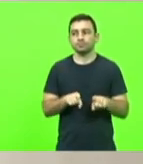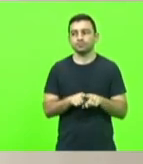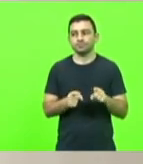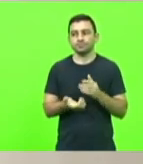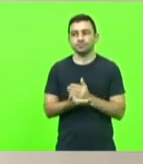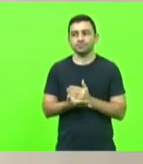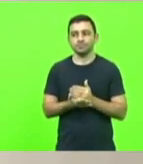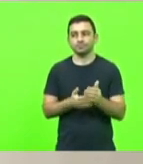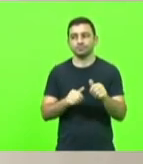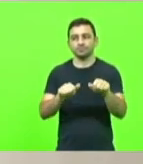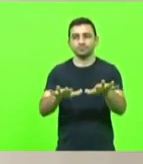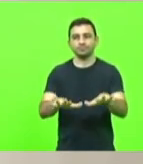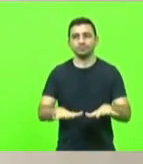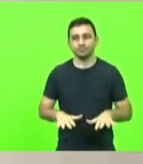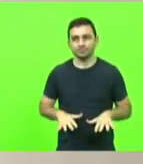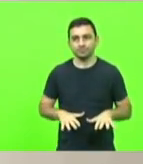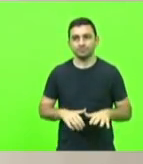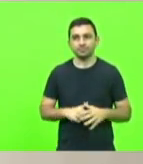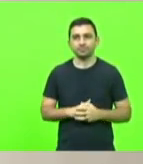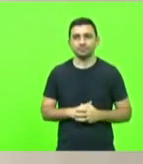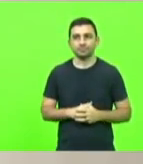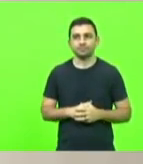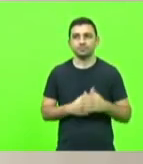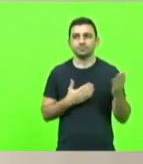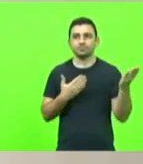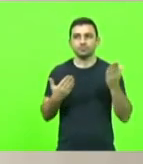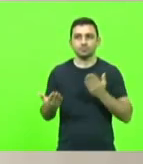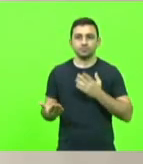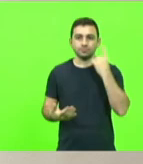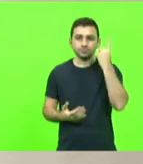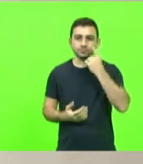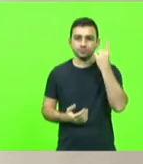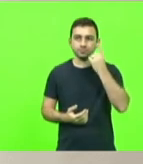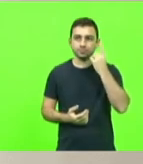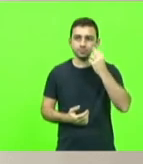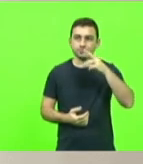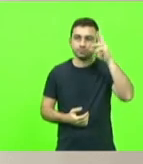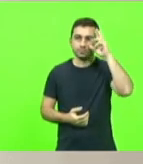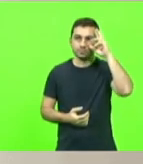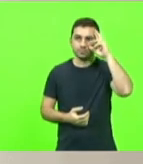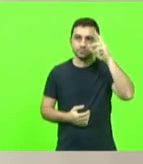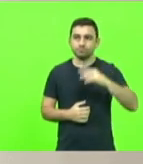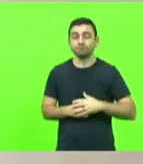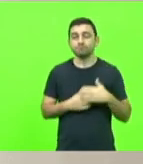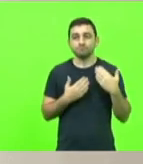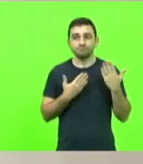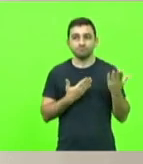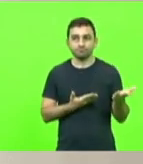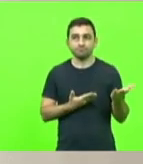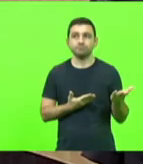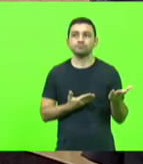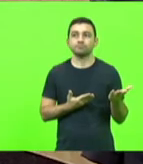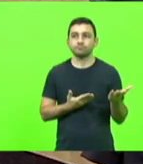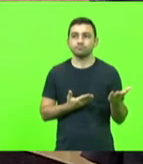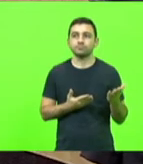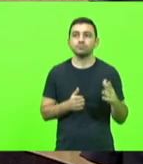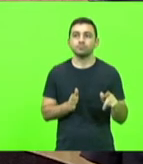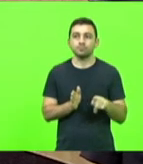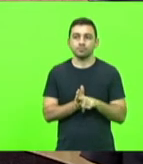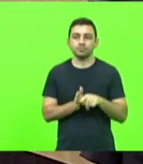Eu convido o deputado Ricardo Alba, um grande deputado da região de Blumenau, para que proceda